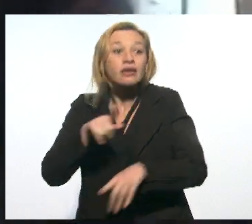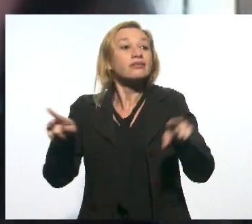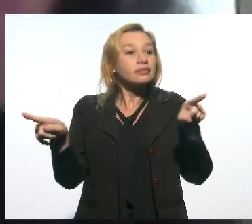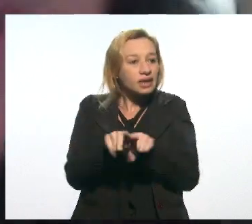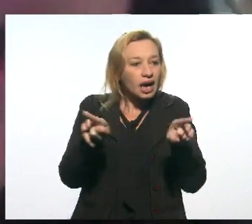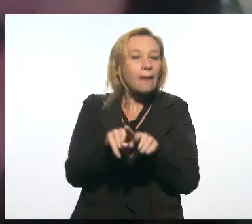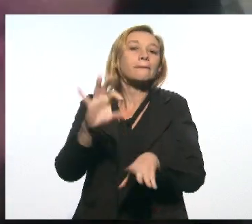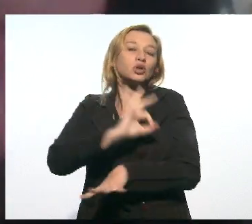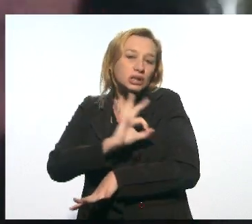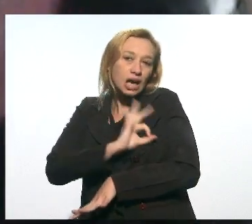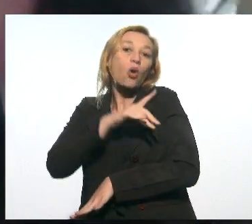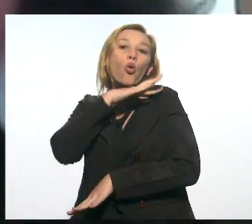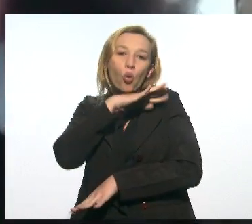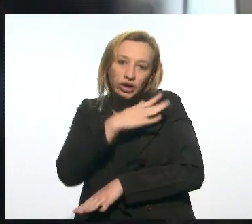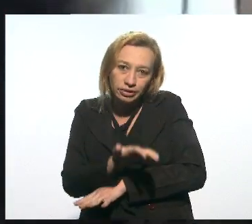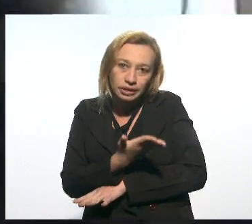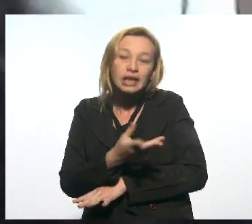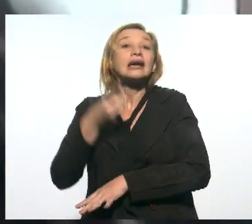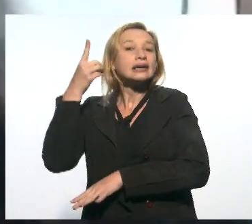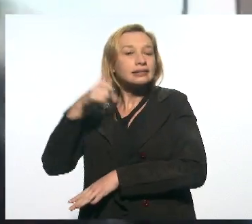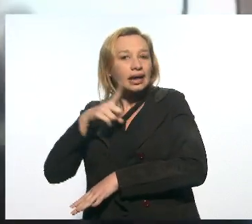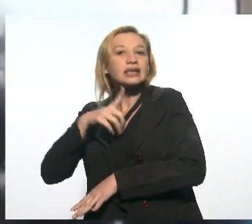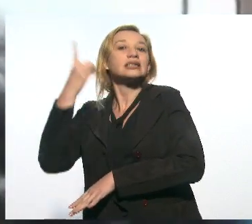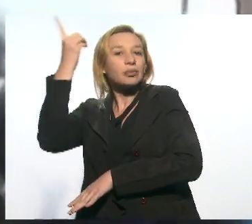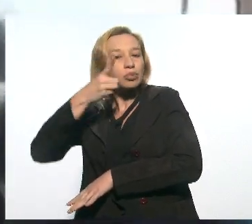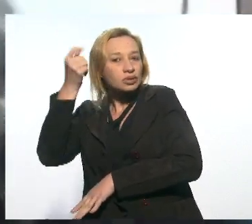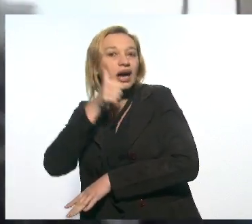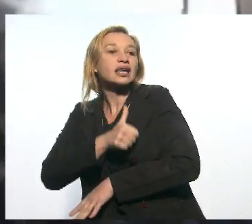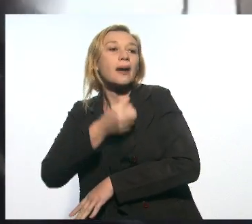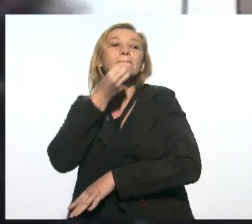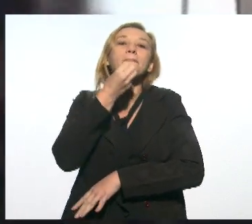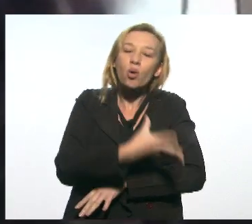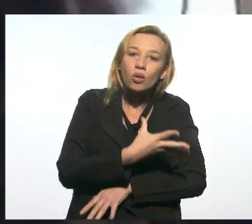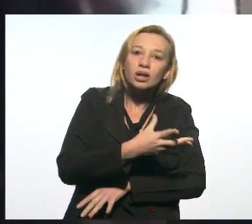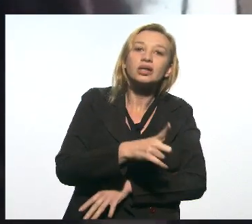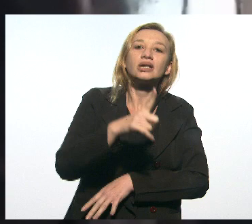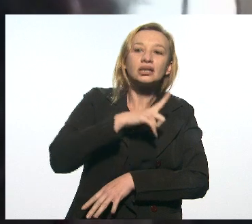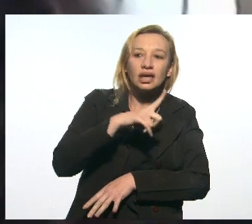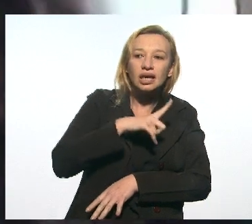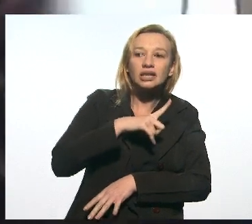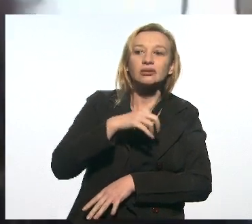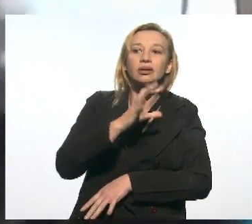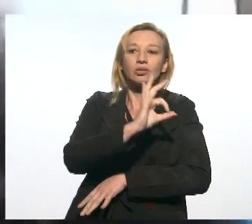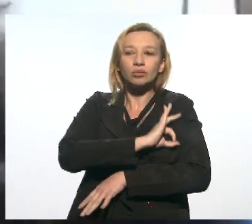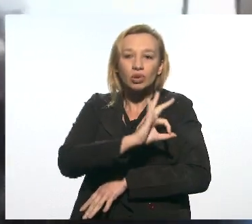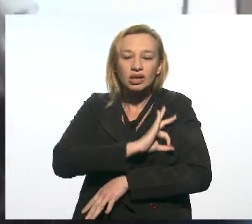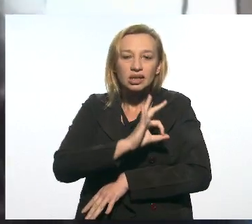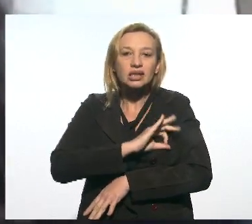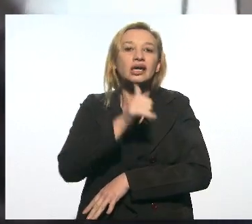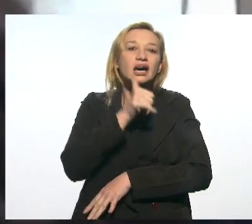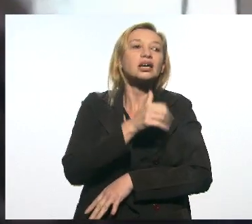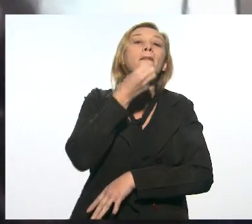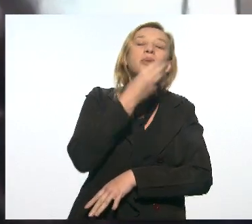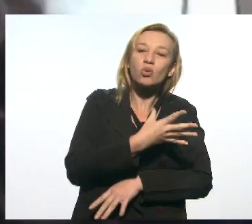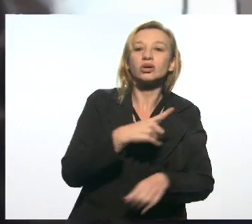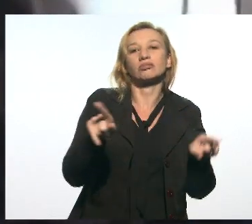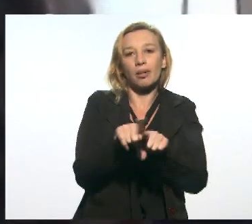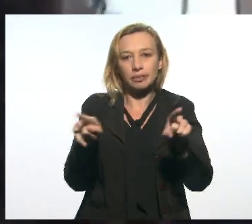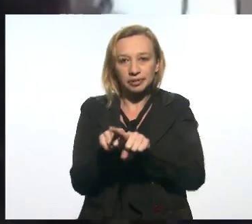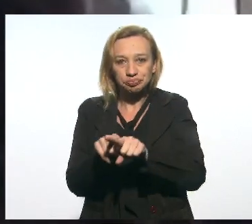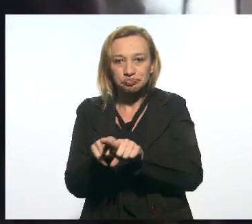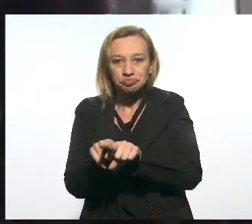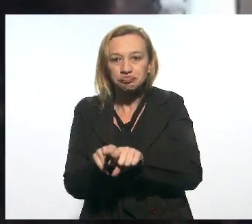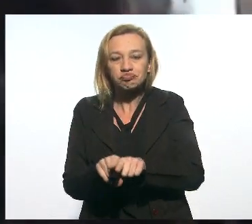policiais ruins. Tem deputadas boas e tem policiais boas também. Então,